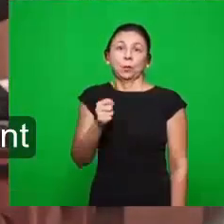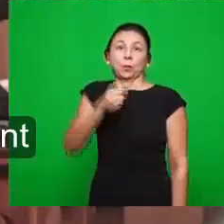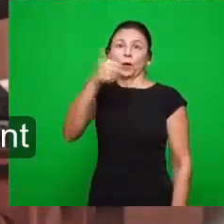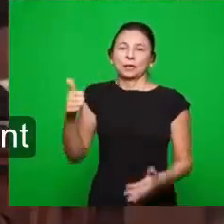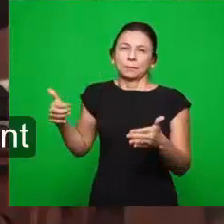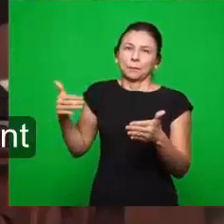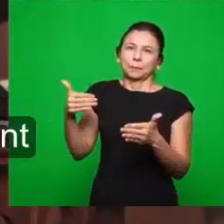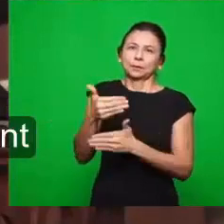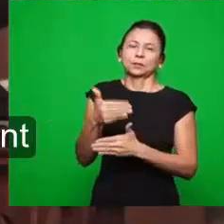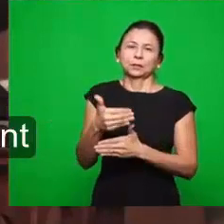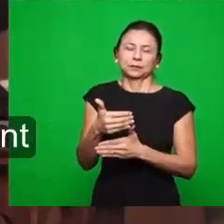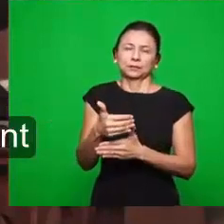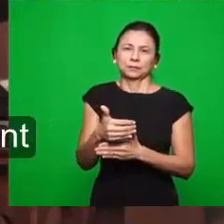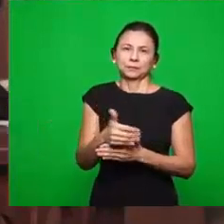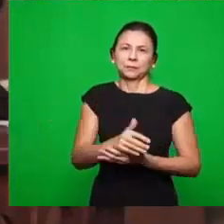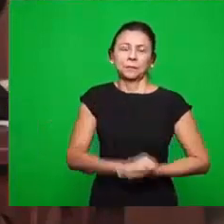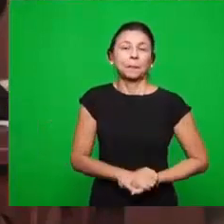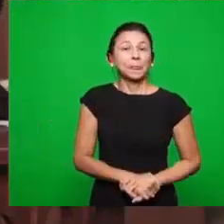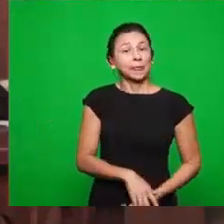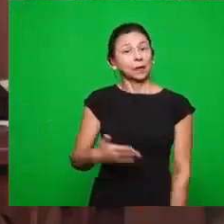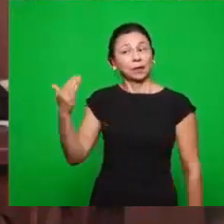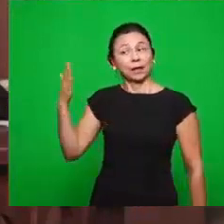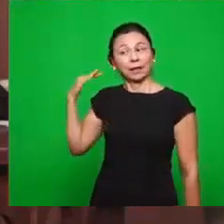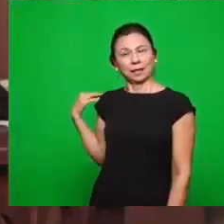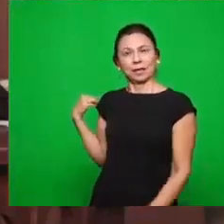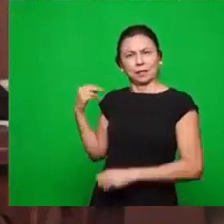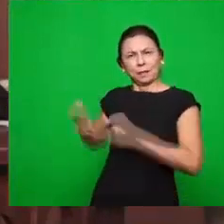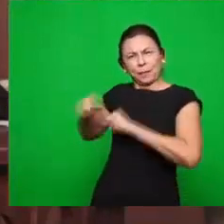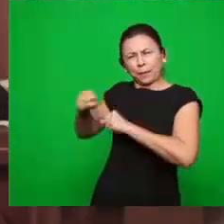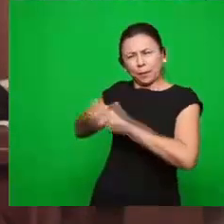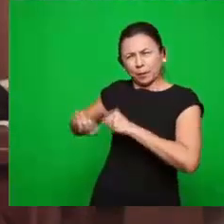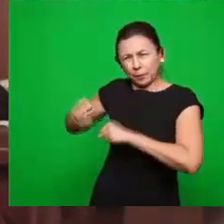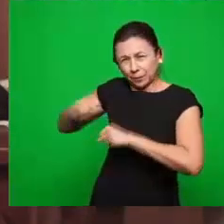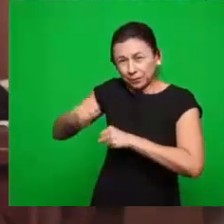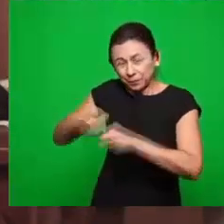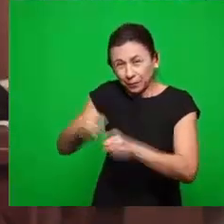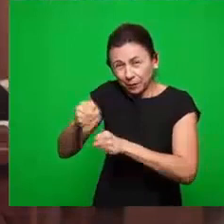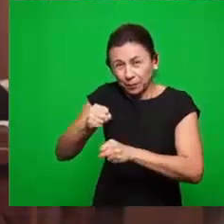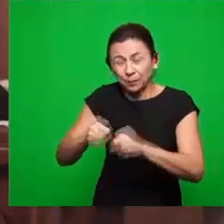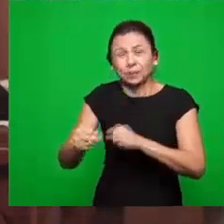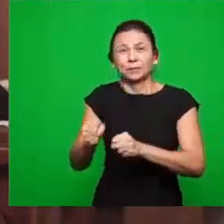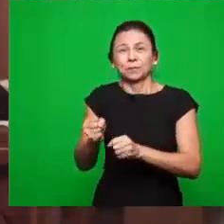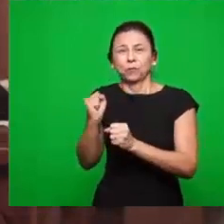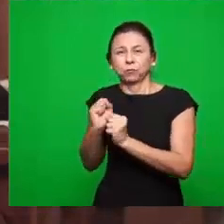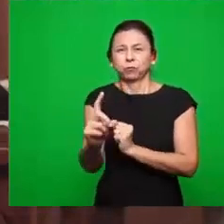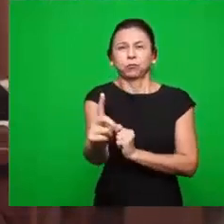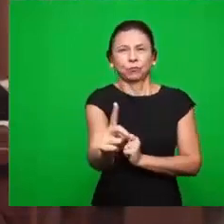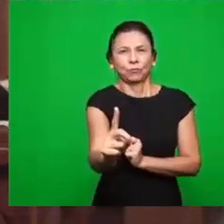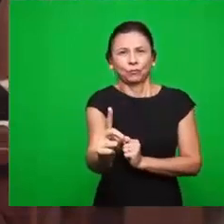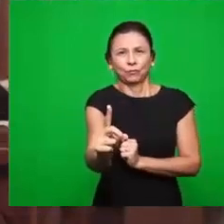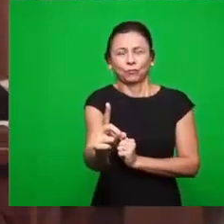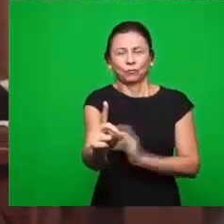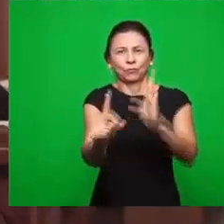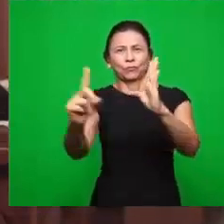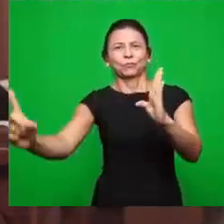aqueles que estão querendo chegar, eles disparam. Eles vão embora. Porque aquele tempo